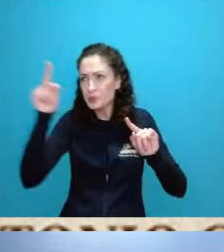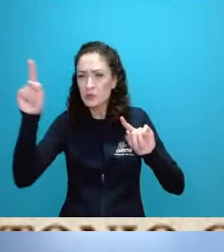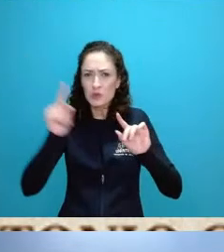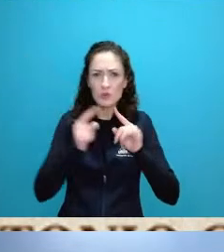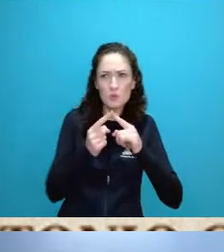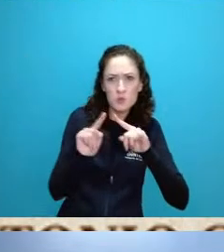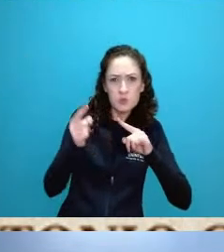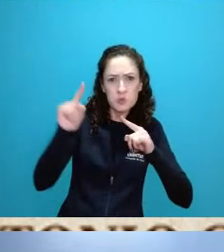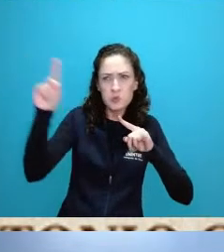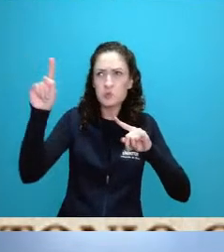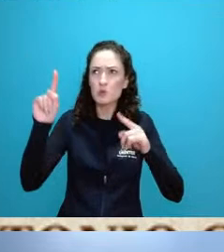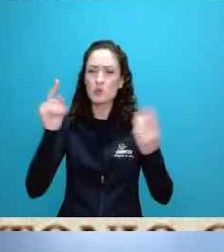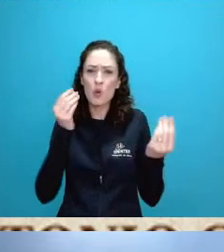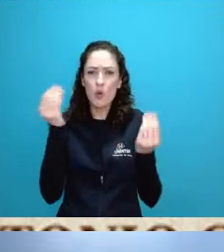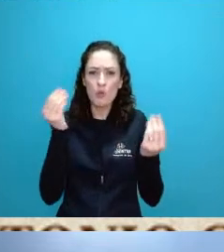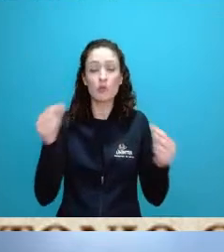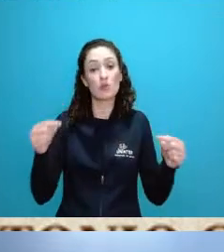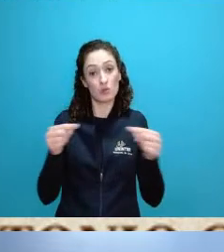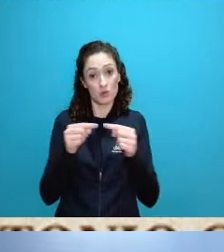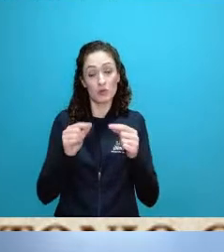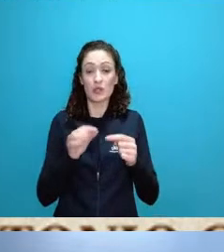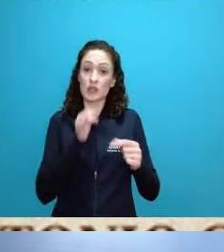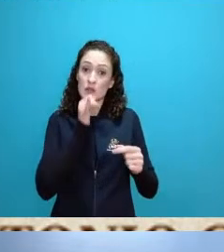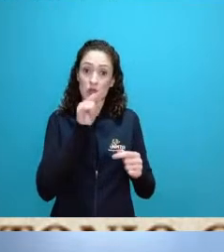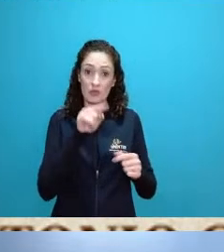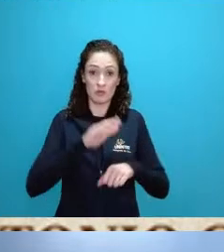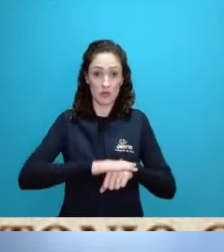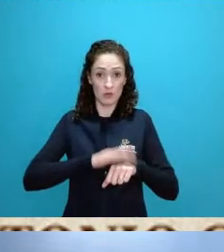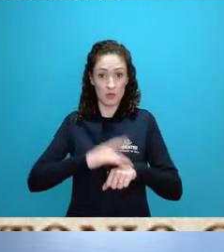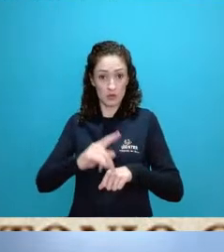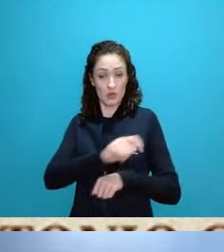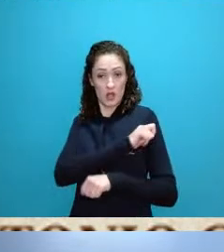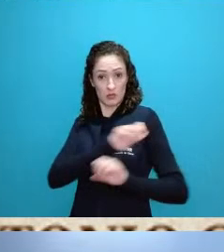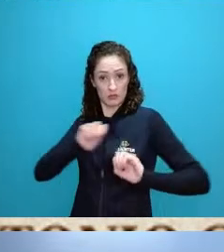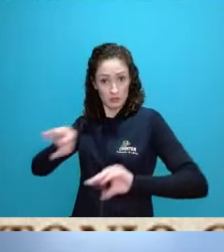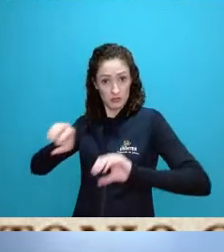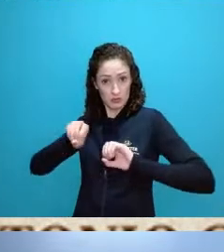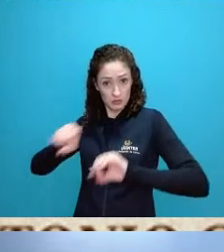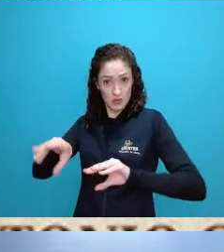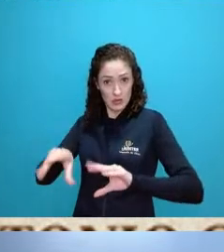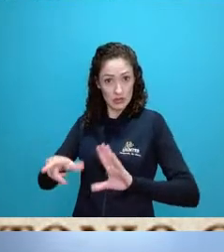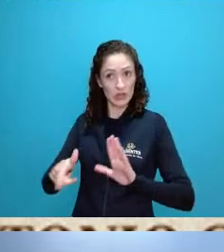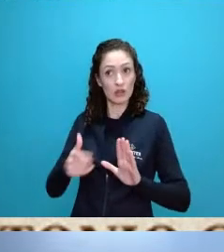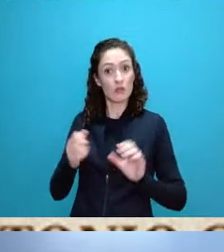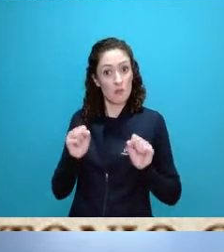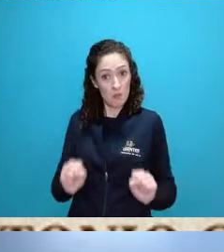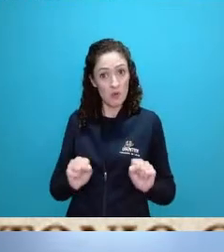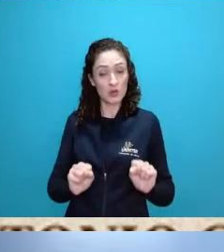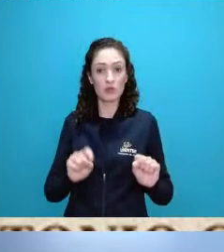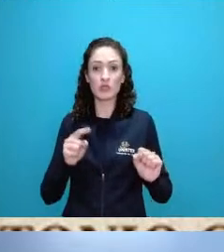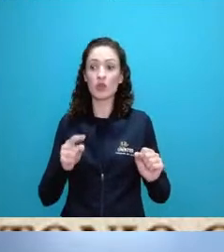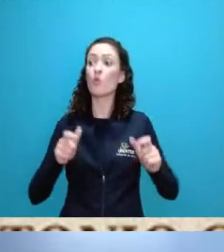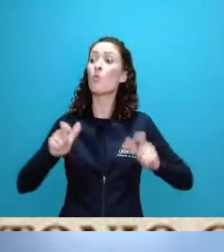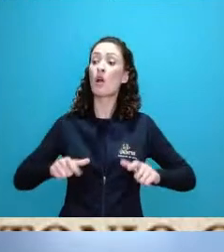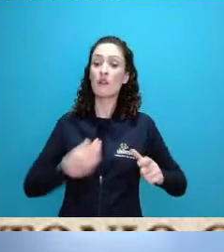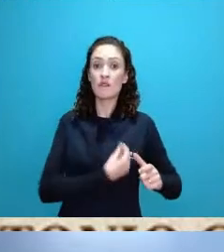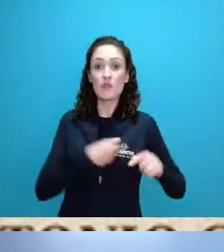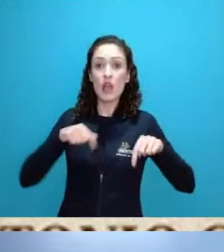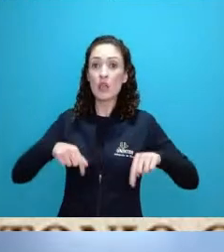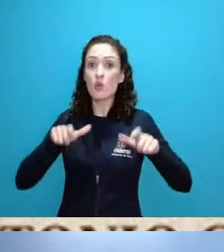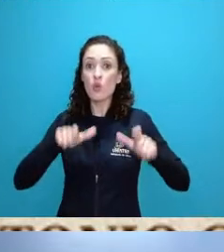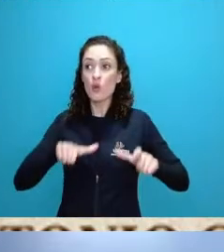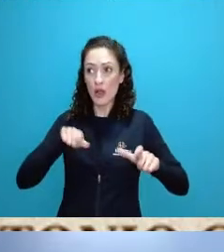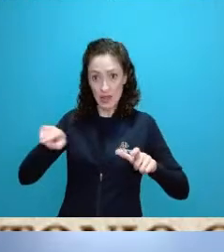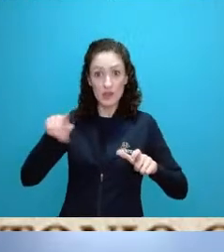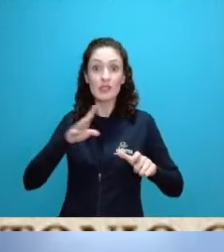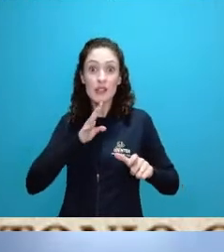isso com aluno você poder pegar um recorte espacial do seu entorno que ele entenda que ele está